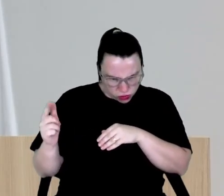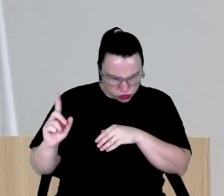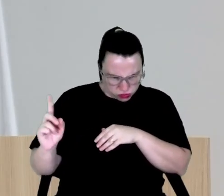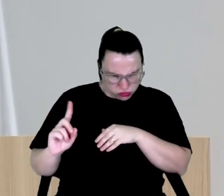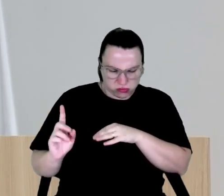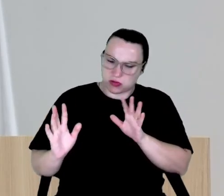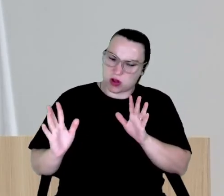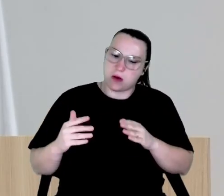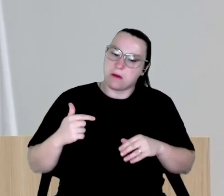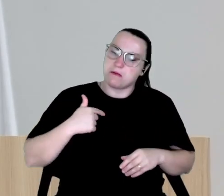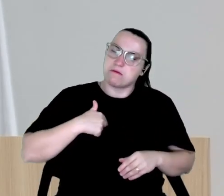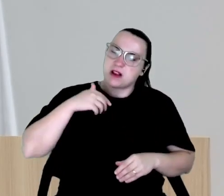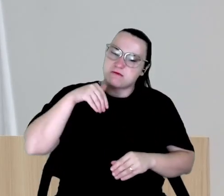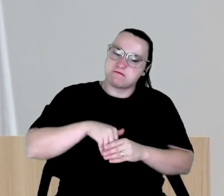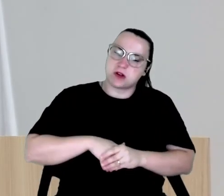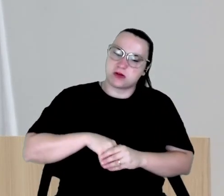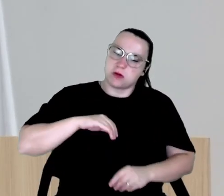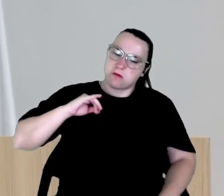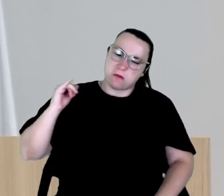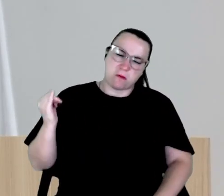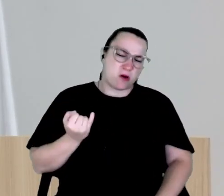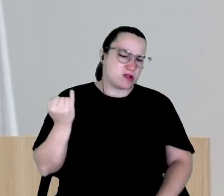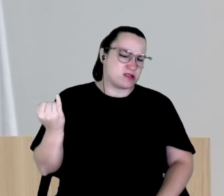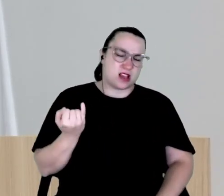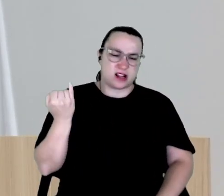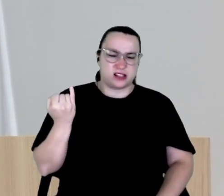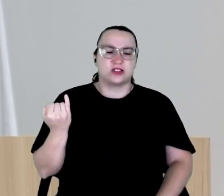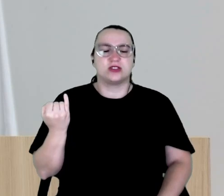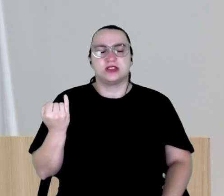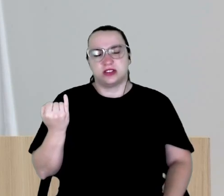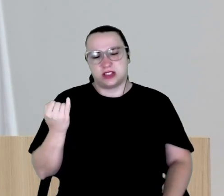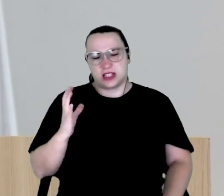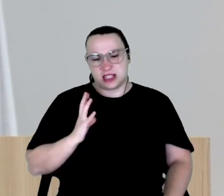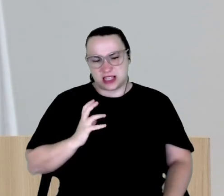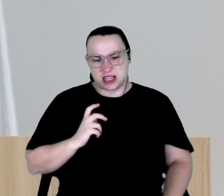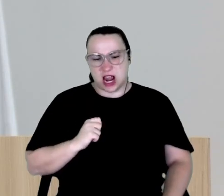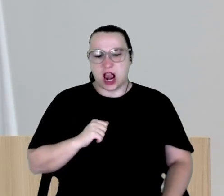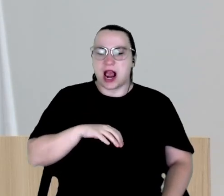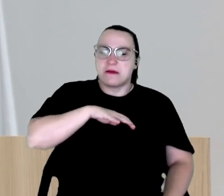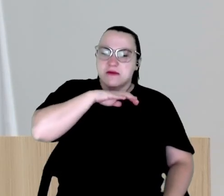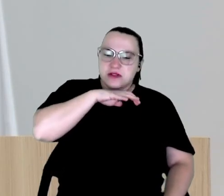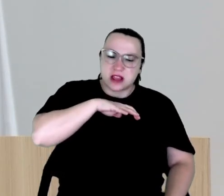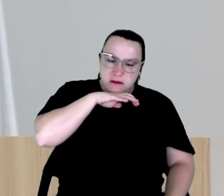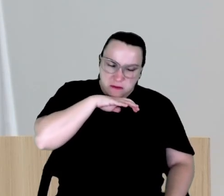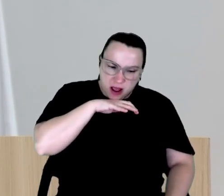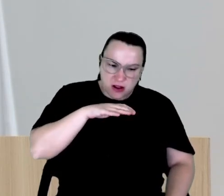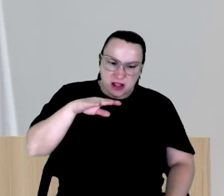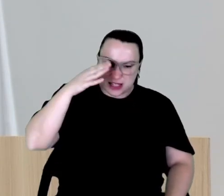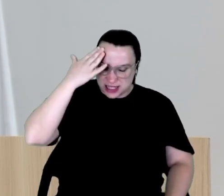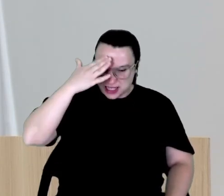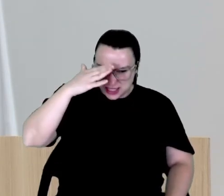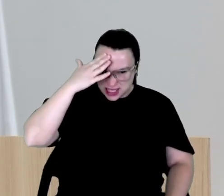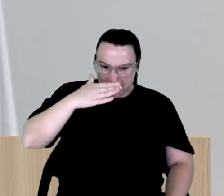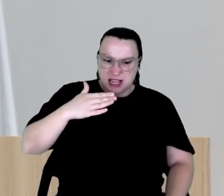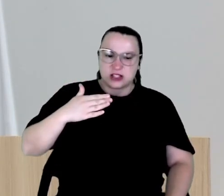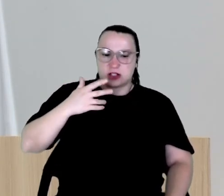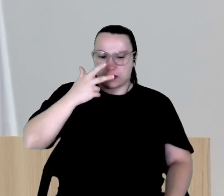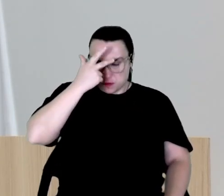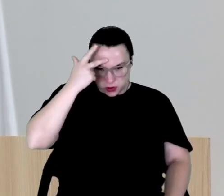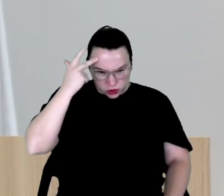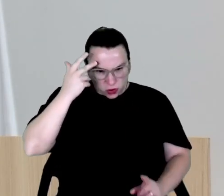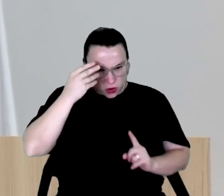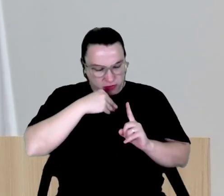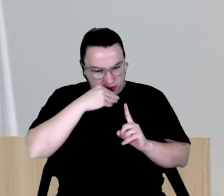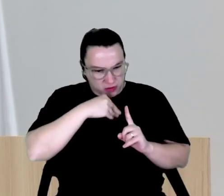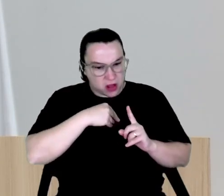são muito importantes, são aqueles que realmente amam os animais, entendem que pessoas carentes precisam de políticas,